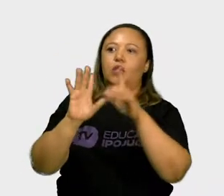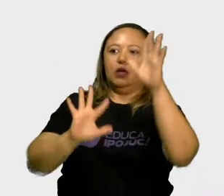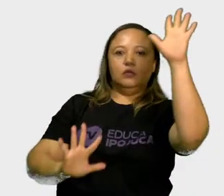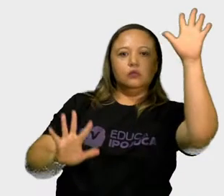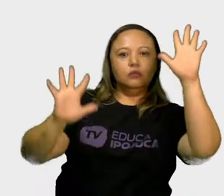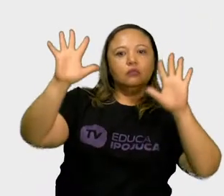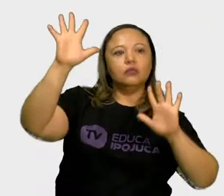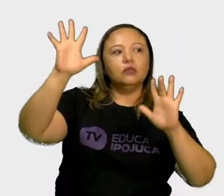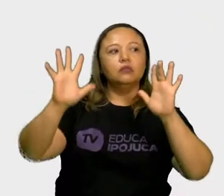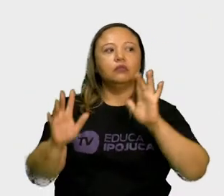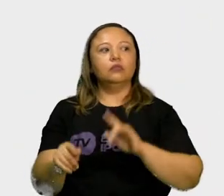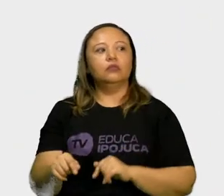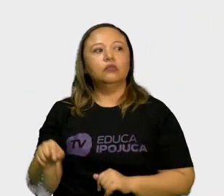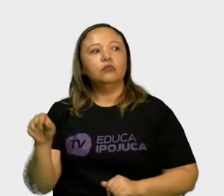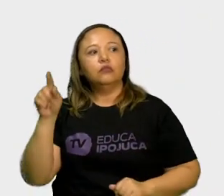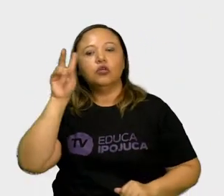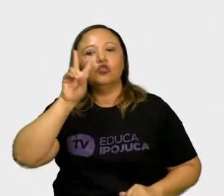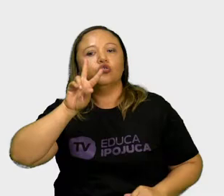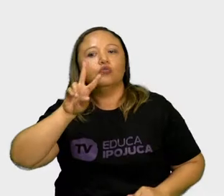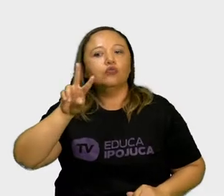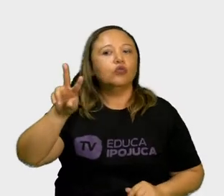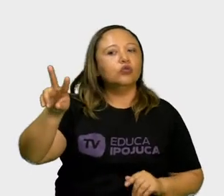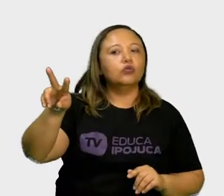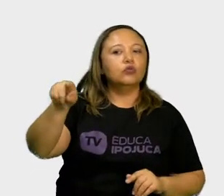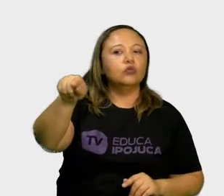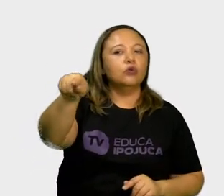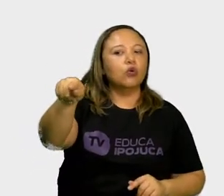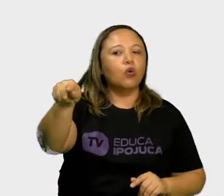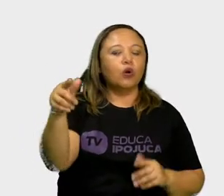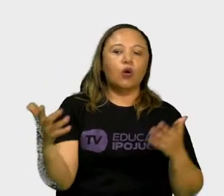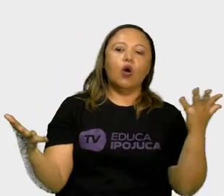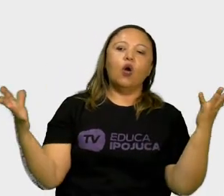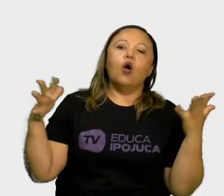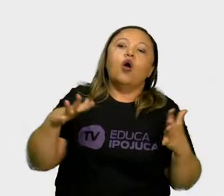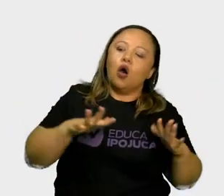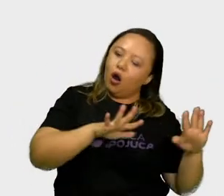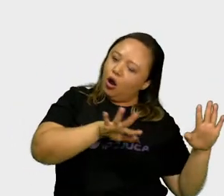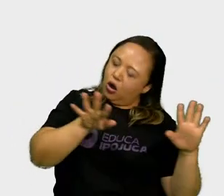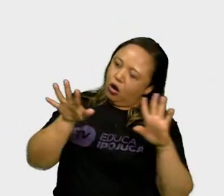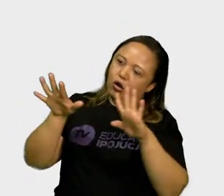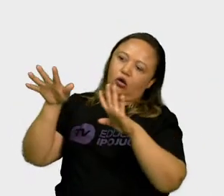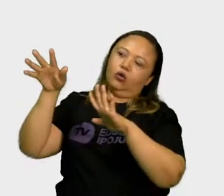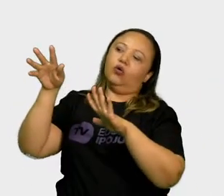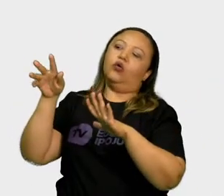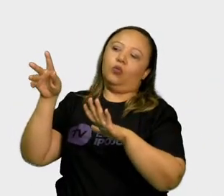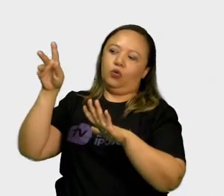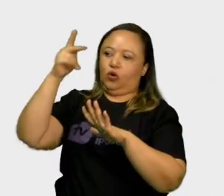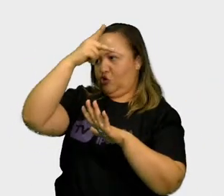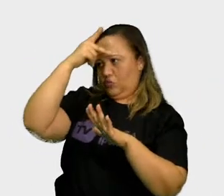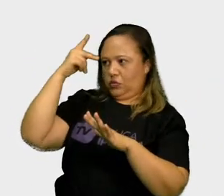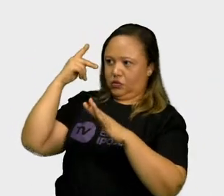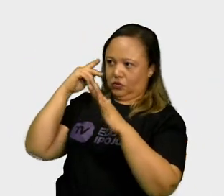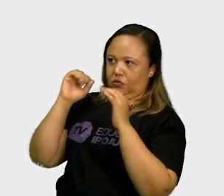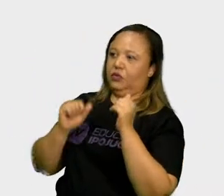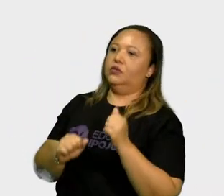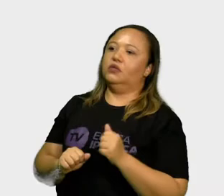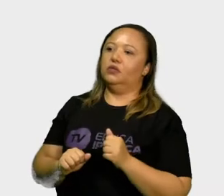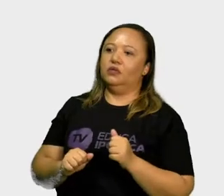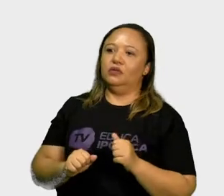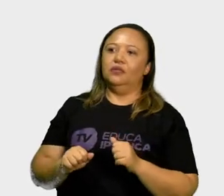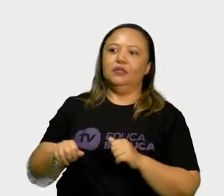E, aqui, a gente tem o público do lado de cá, assistindo o teatro de sombras que está passando ali. Não é verdade?